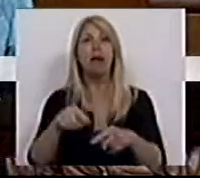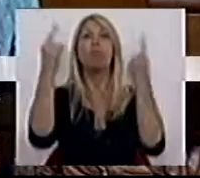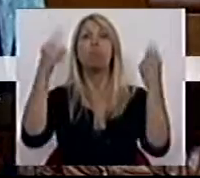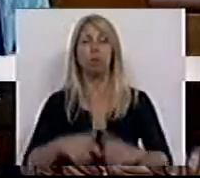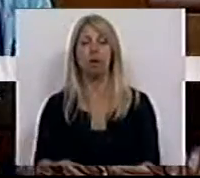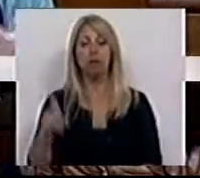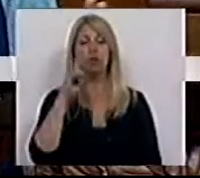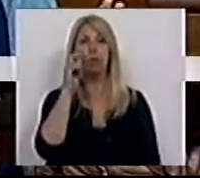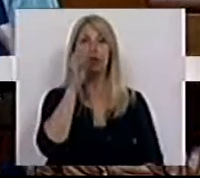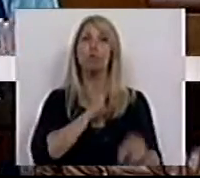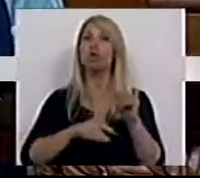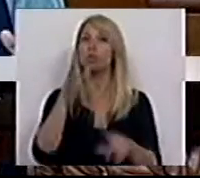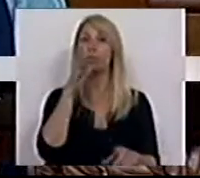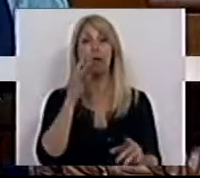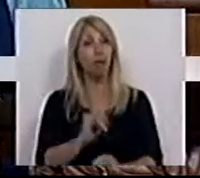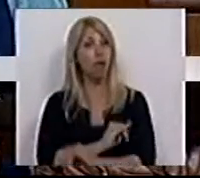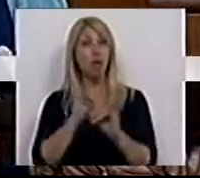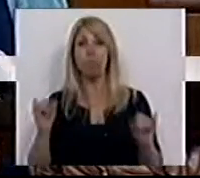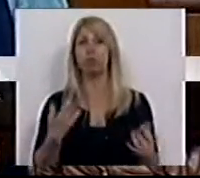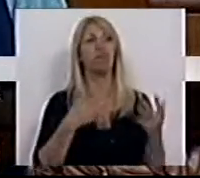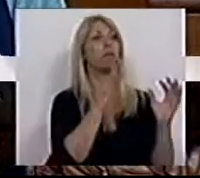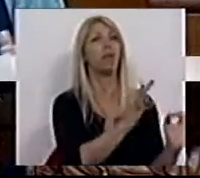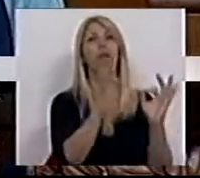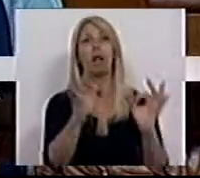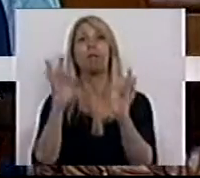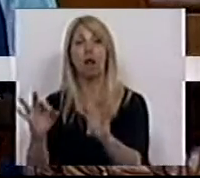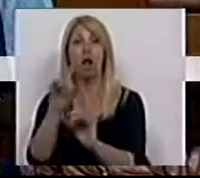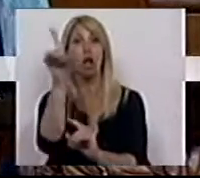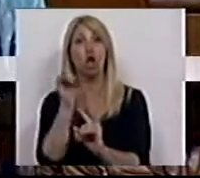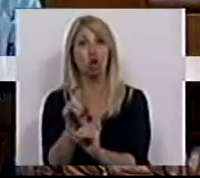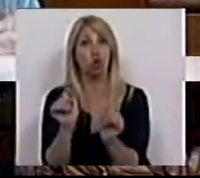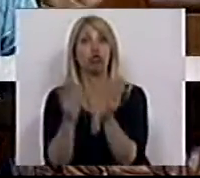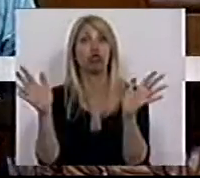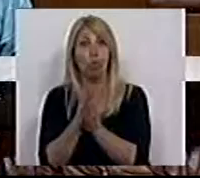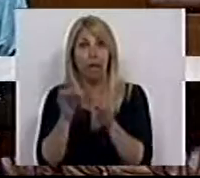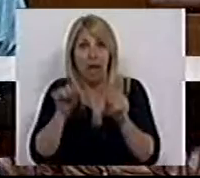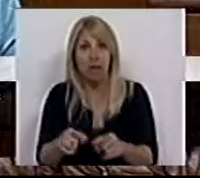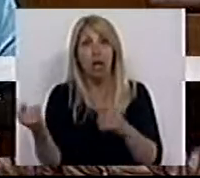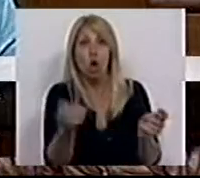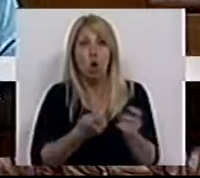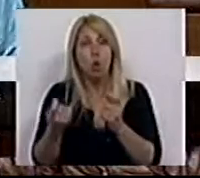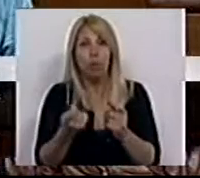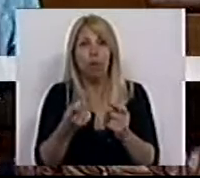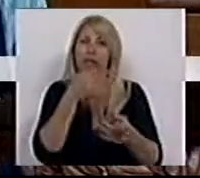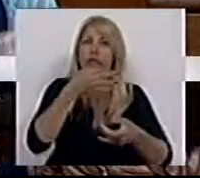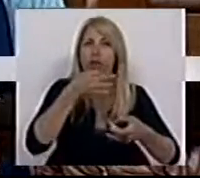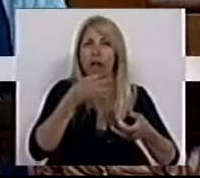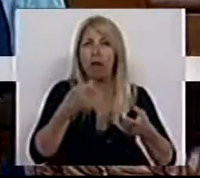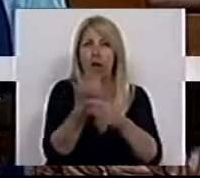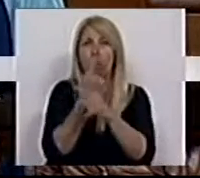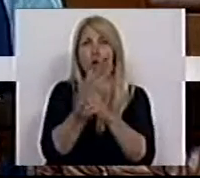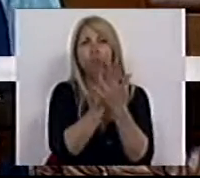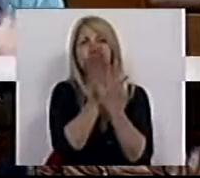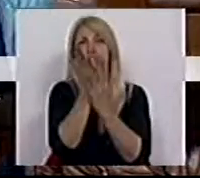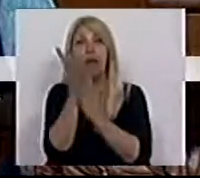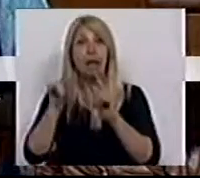senhores deputados, não é possível tratar todas as questões neste debate. Muitos outros aspectos haveria para